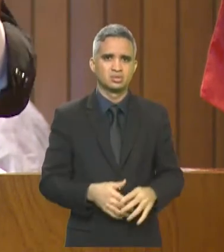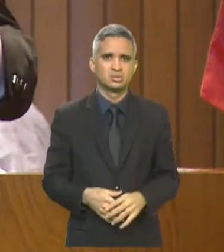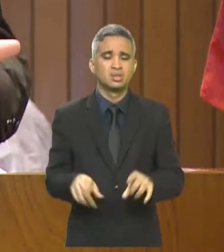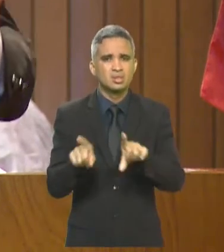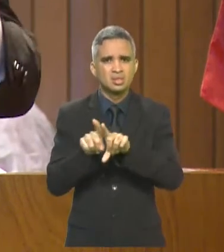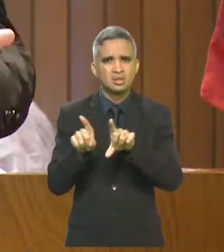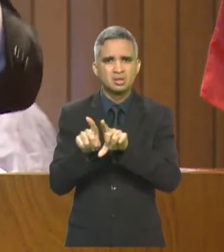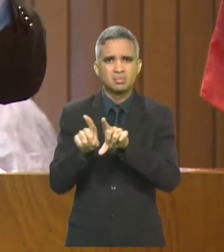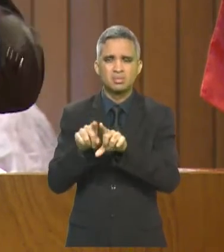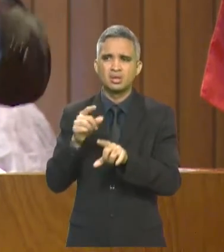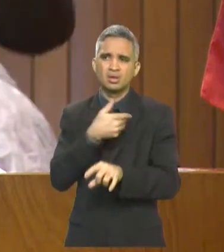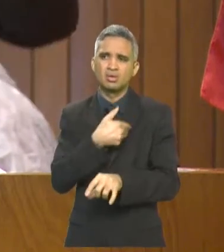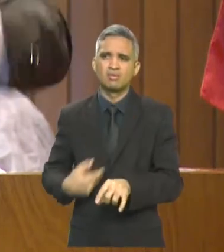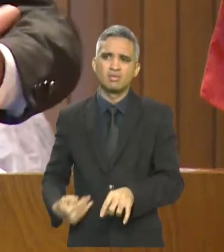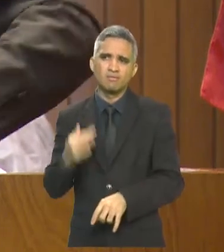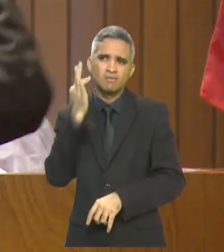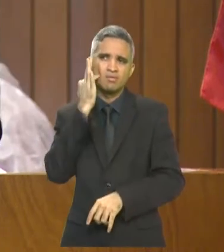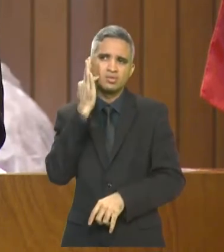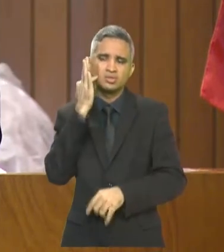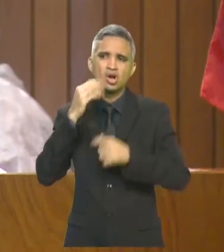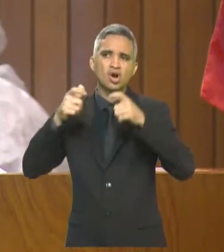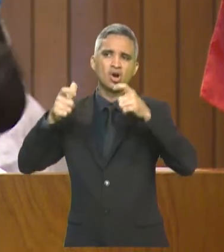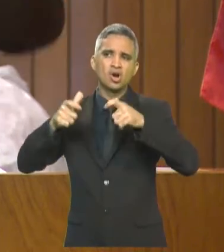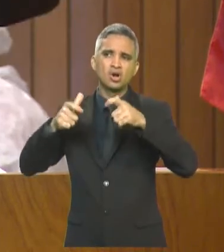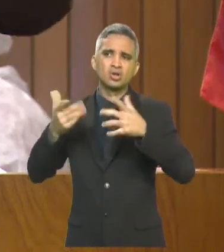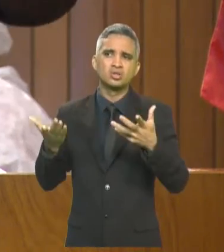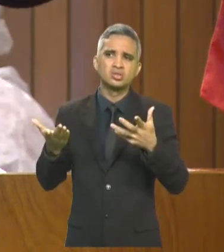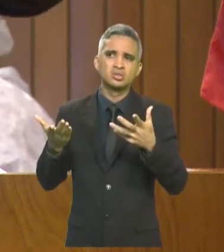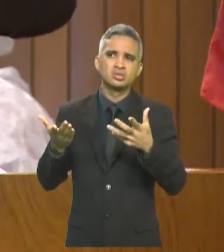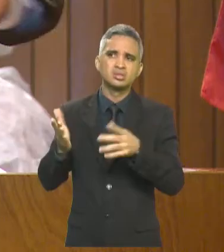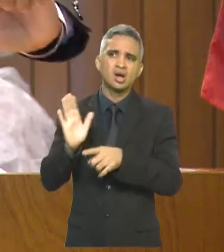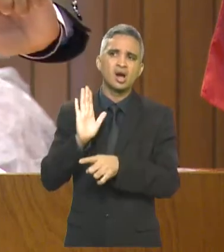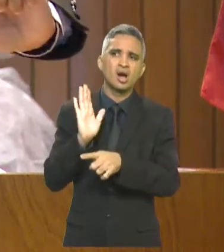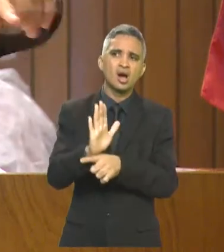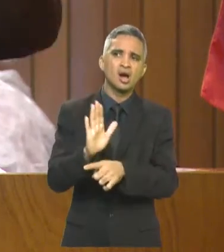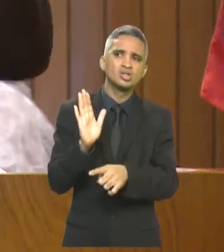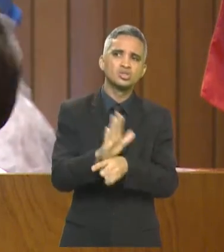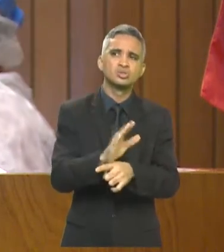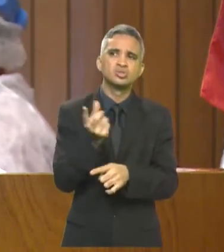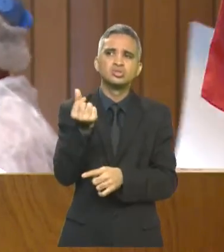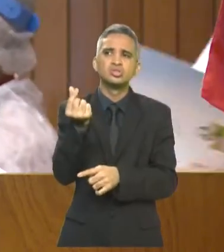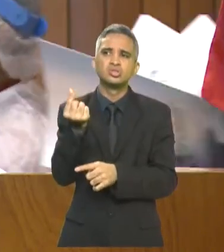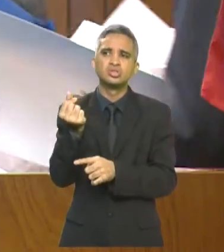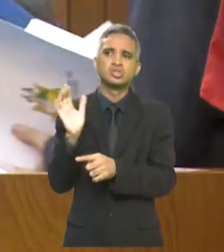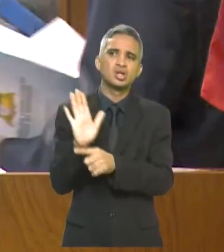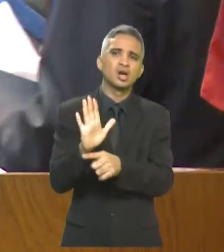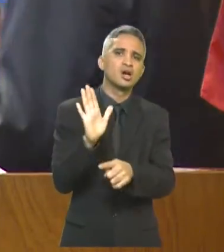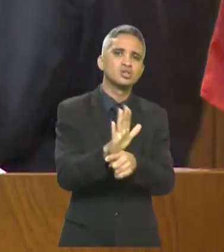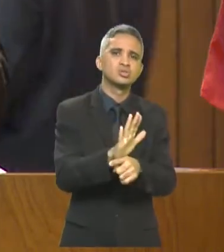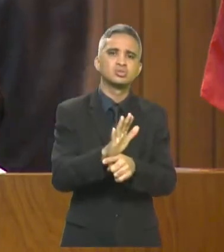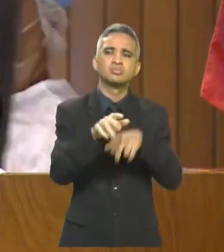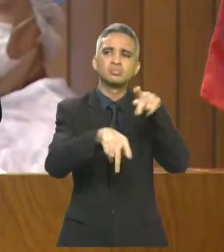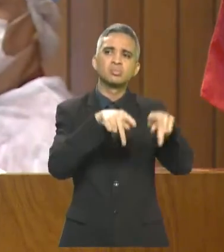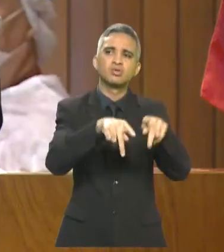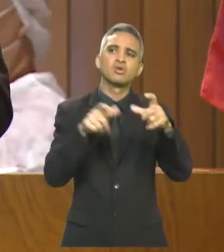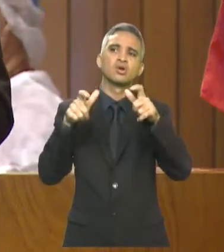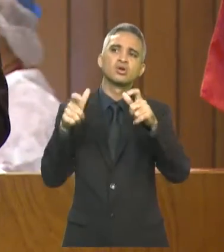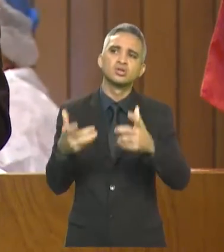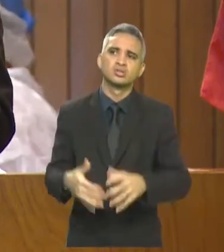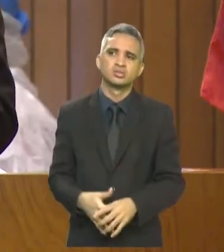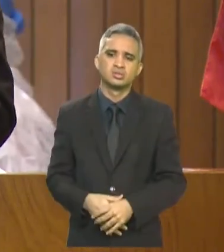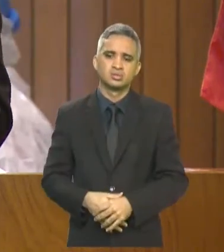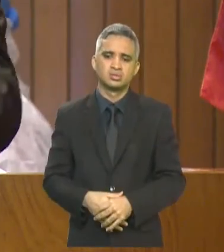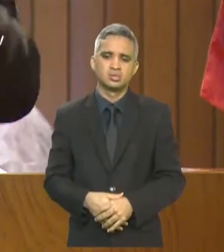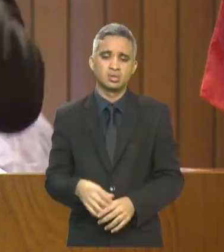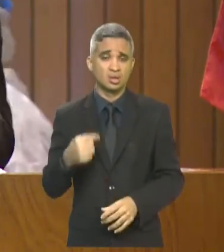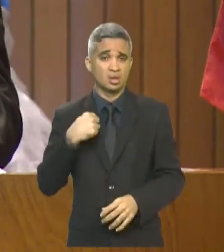onde está o auxílio emergencial estadual, nós apresentamos um projeto para vossa excelência,